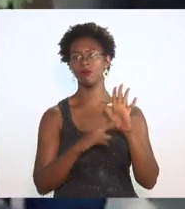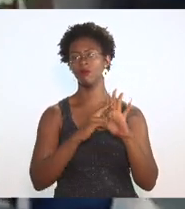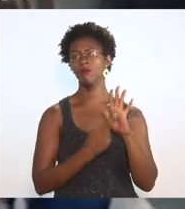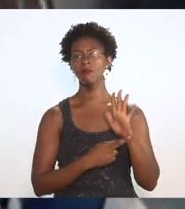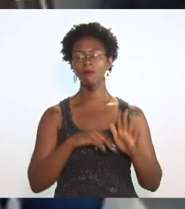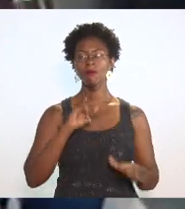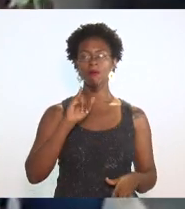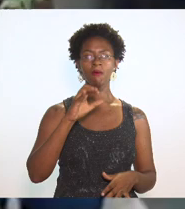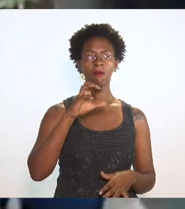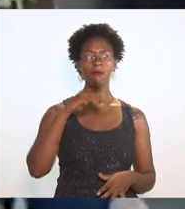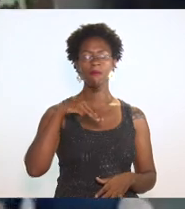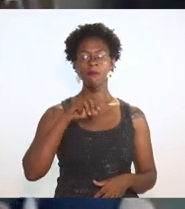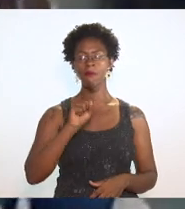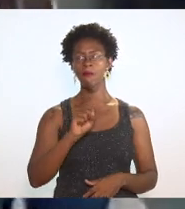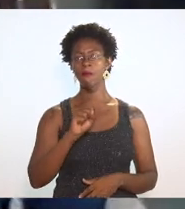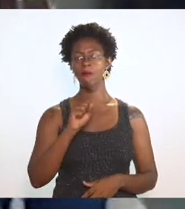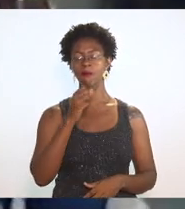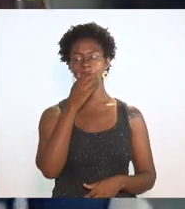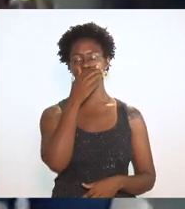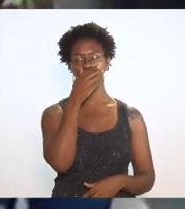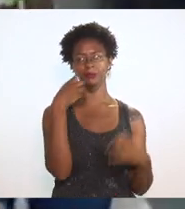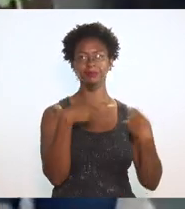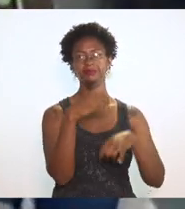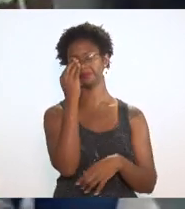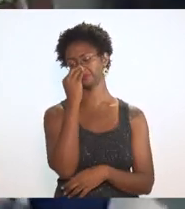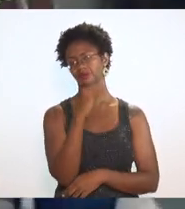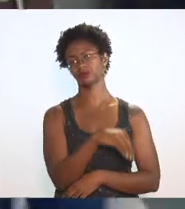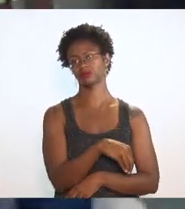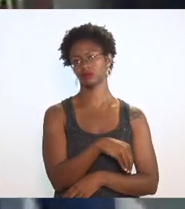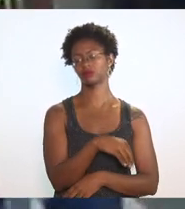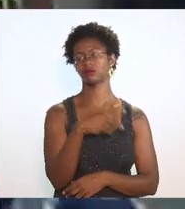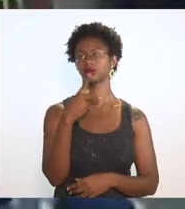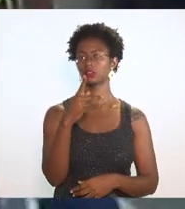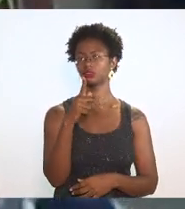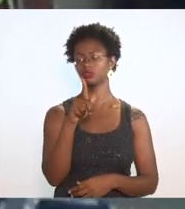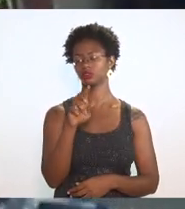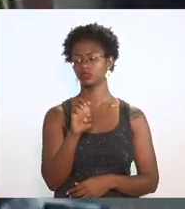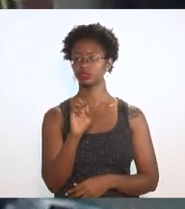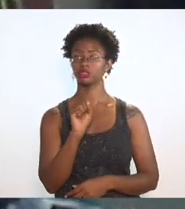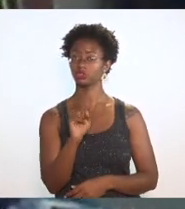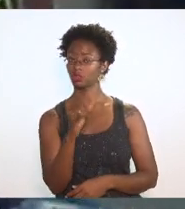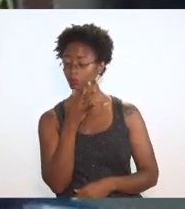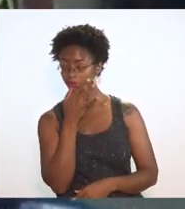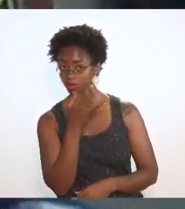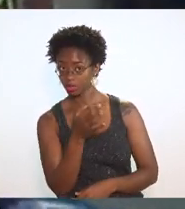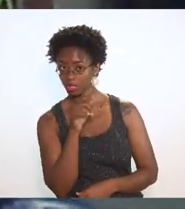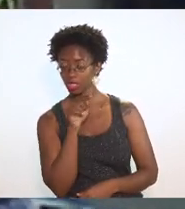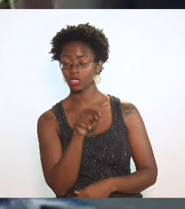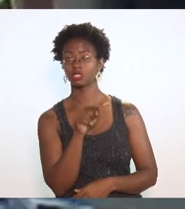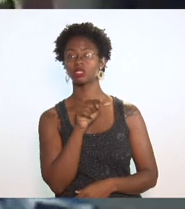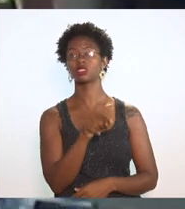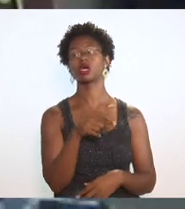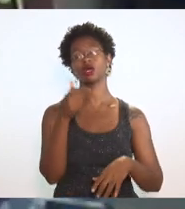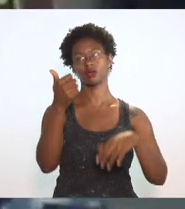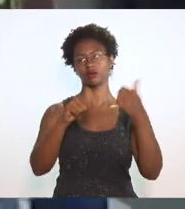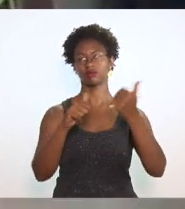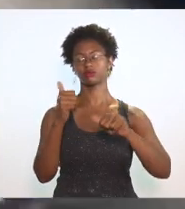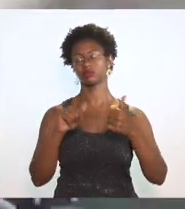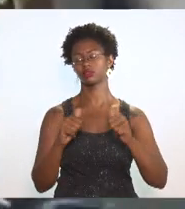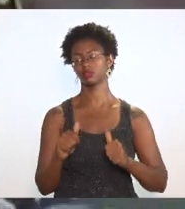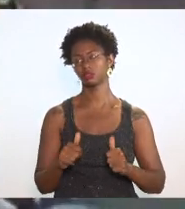de Minas Gerais elas devem ser rejeitadas a PGS tiver que opinar nesse sentido analisando